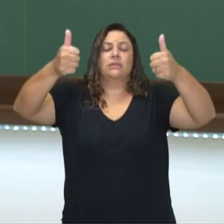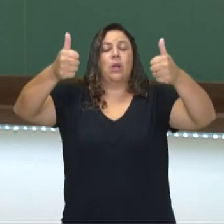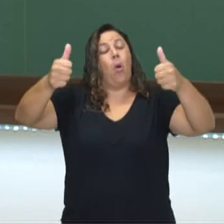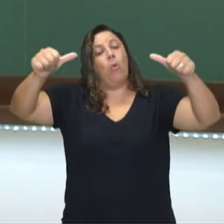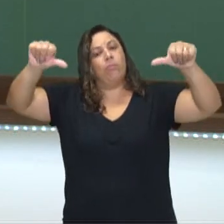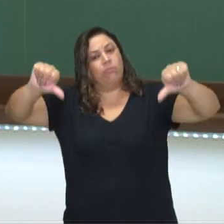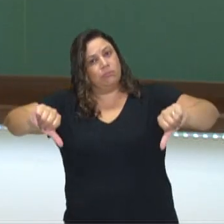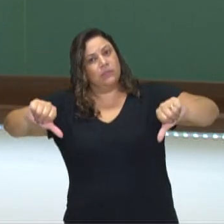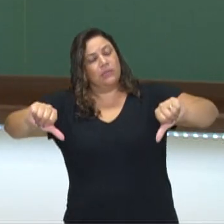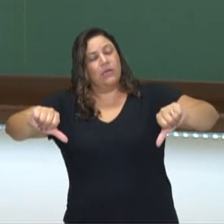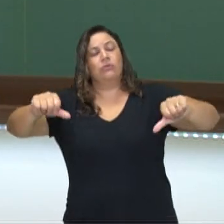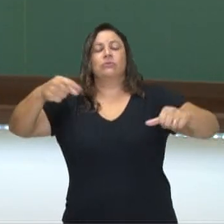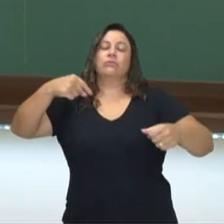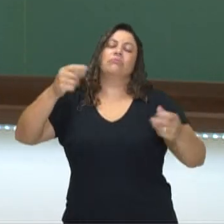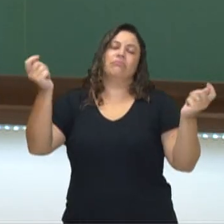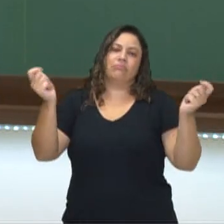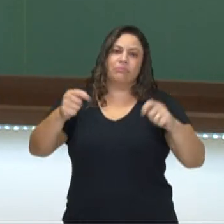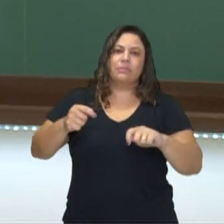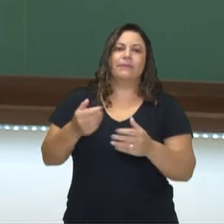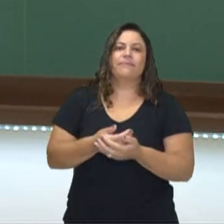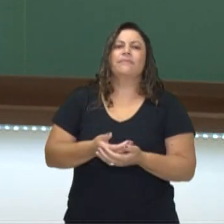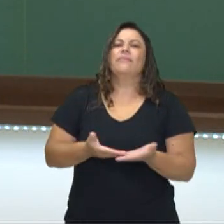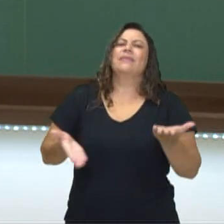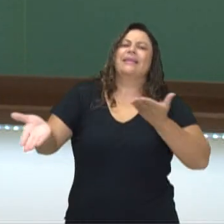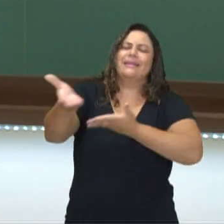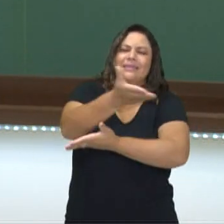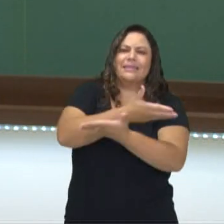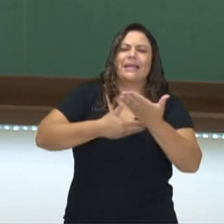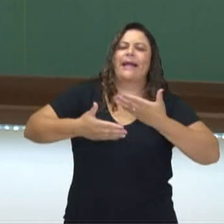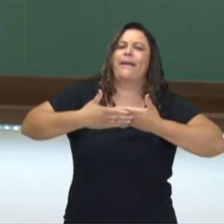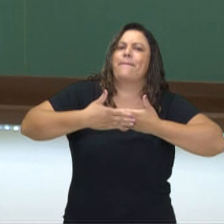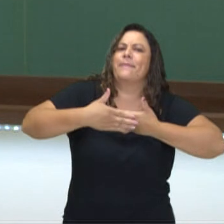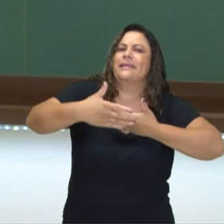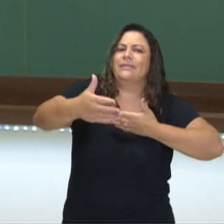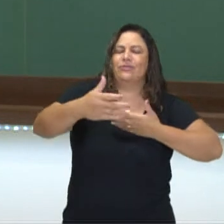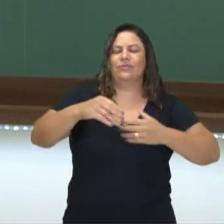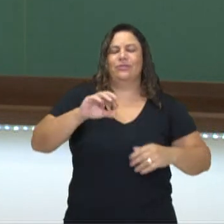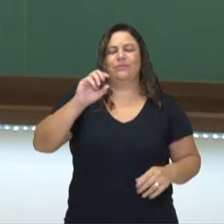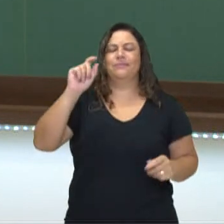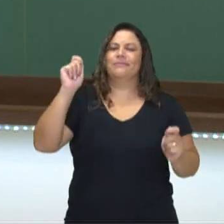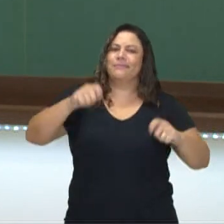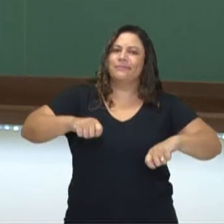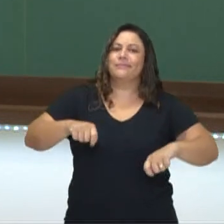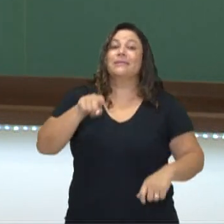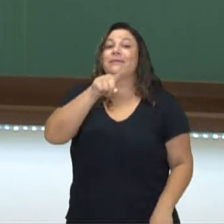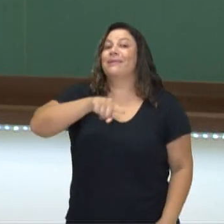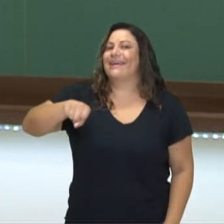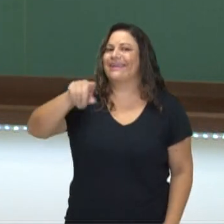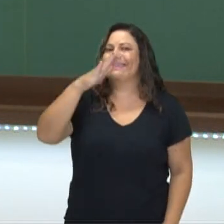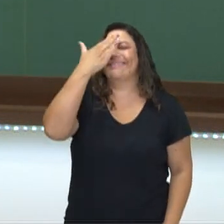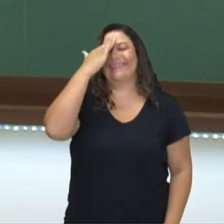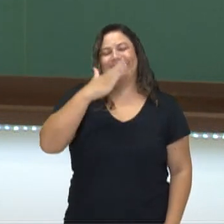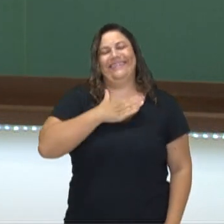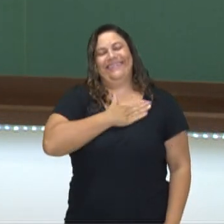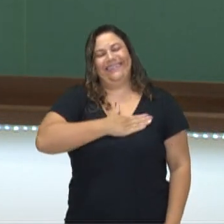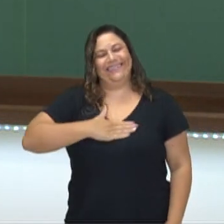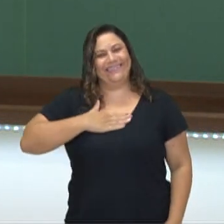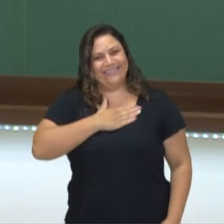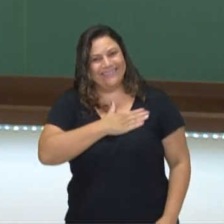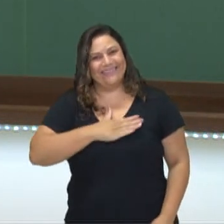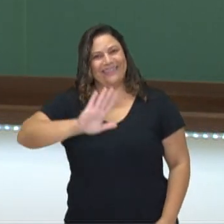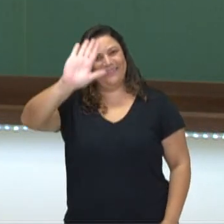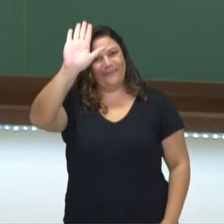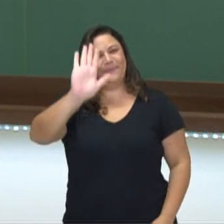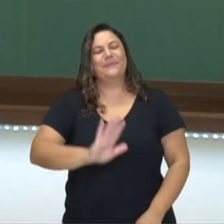negativas que eu gero em cada, partir de cada uma das minhas ações. Eu espero que vocês tenham gostado e até